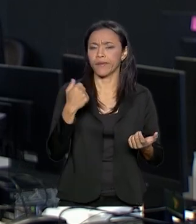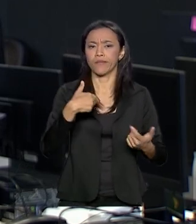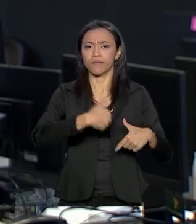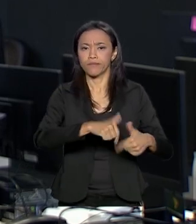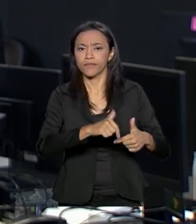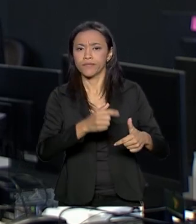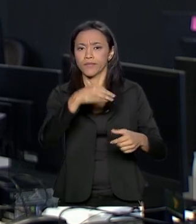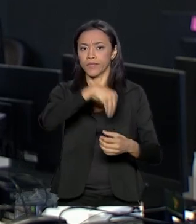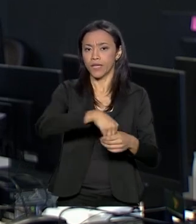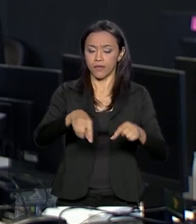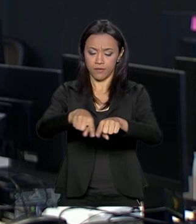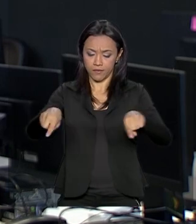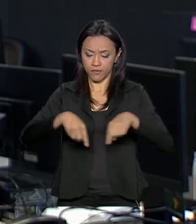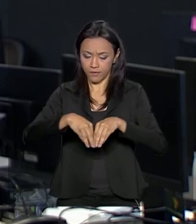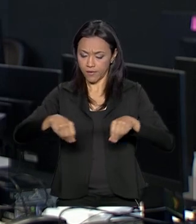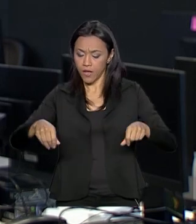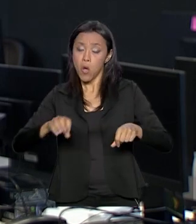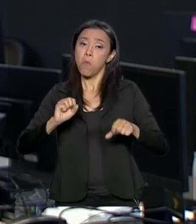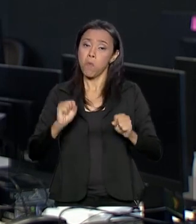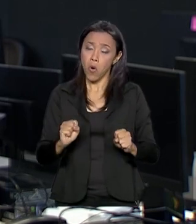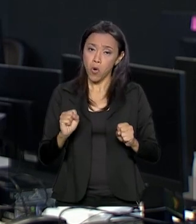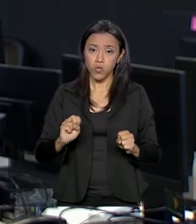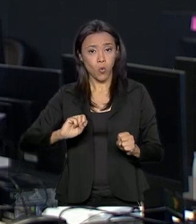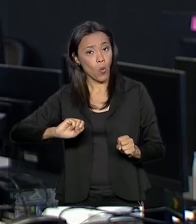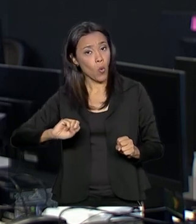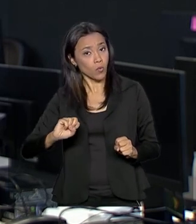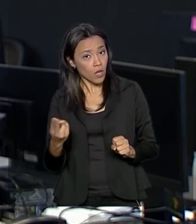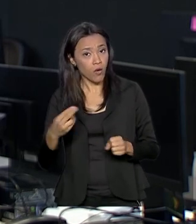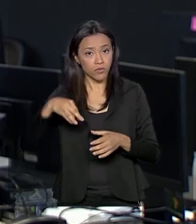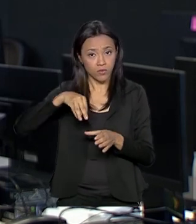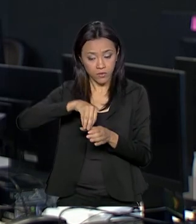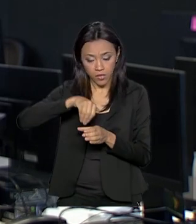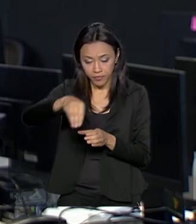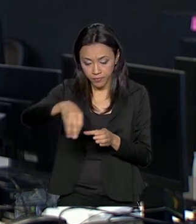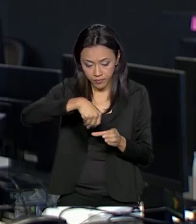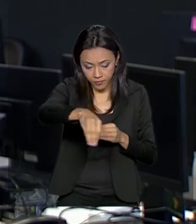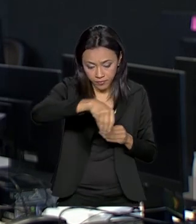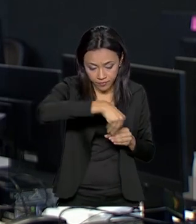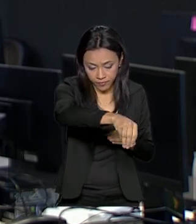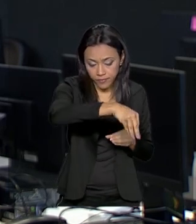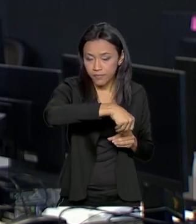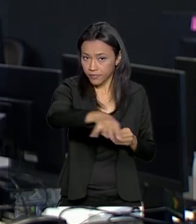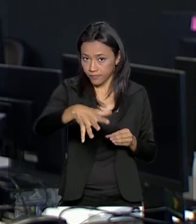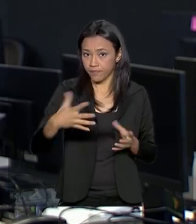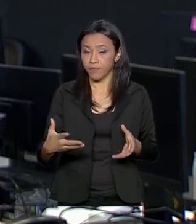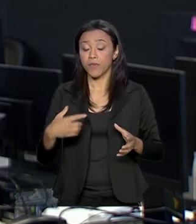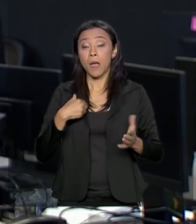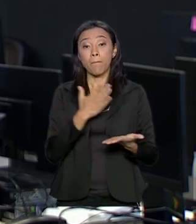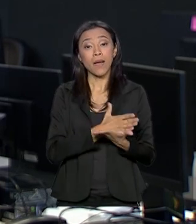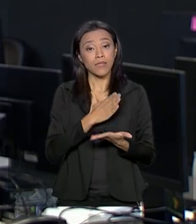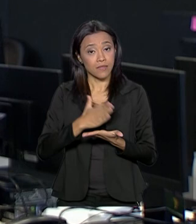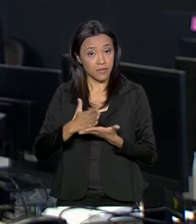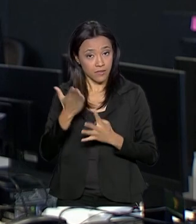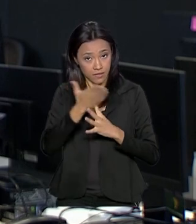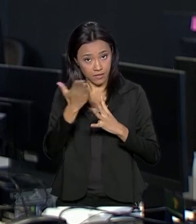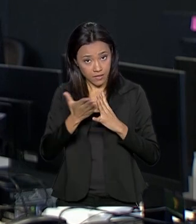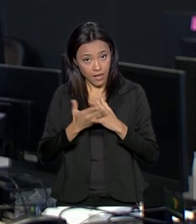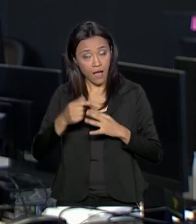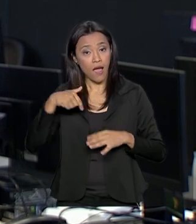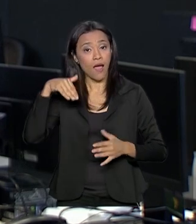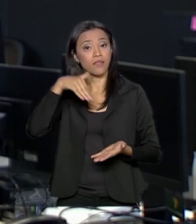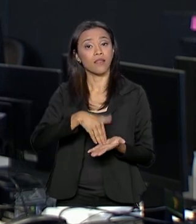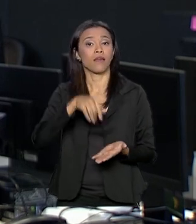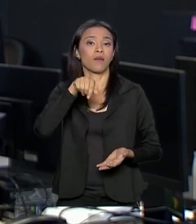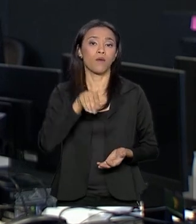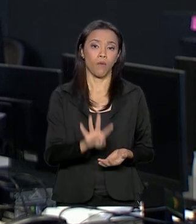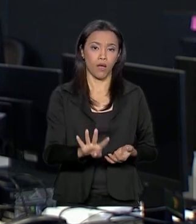independentemente dela ser produtiva ou não. A Receita permite o parcelamento do imposto em até quatro vezes e ele pode ser